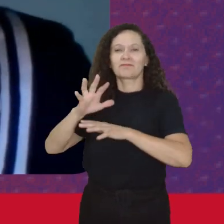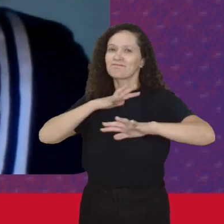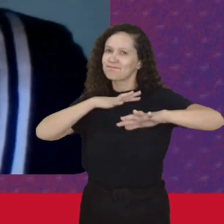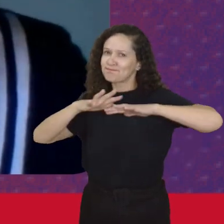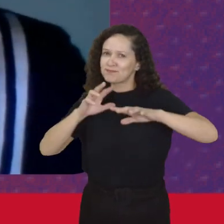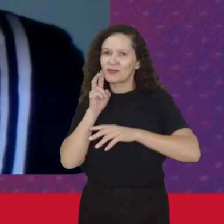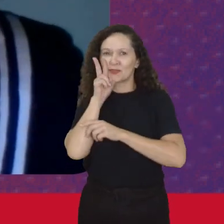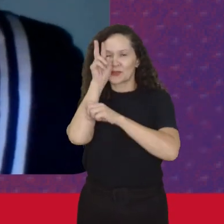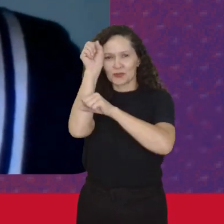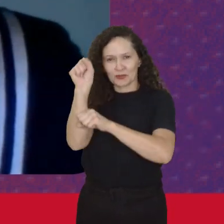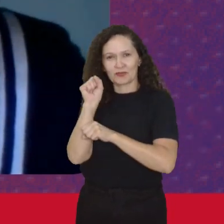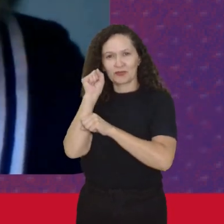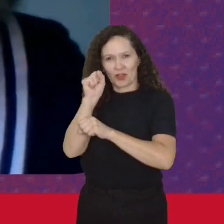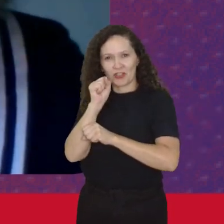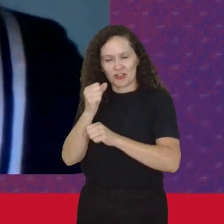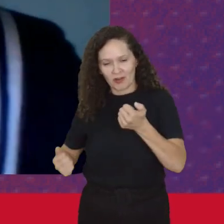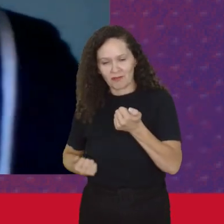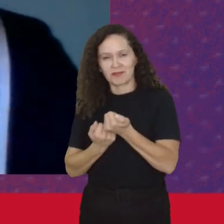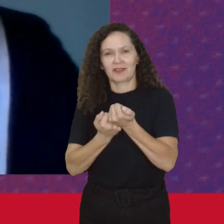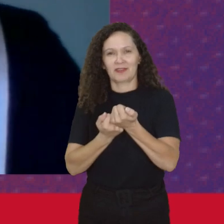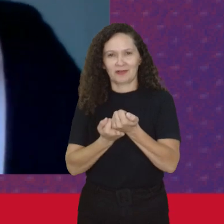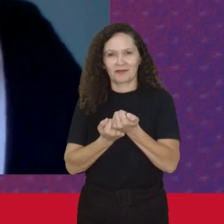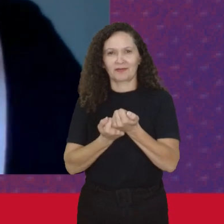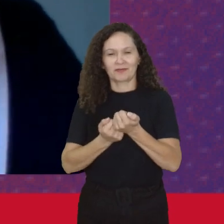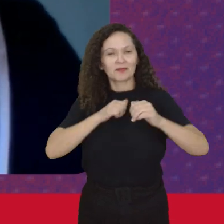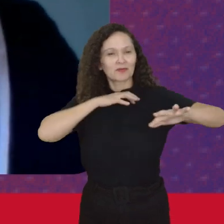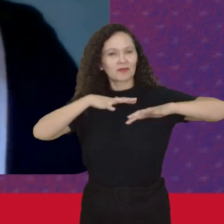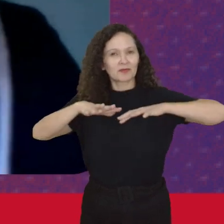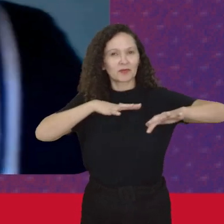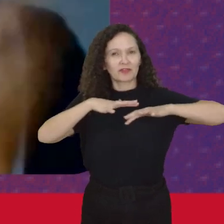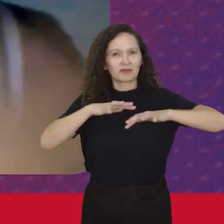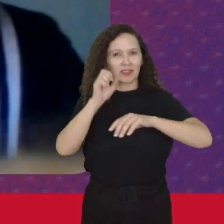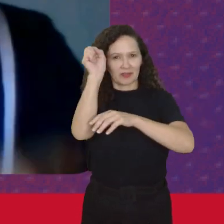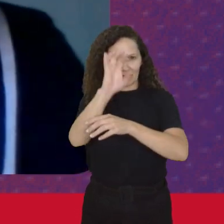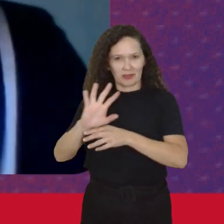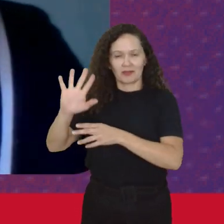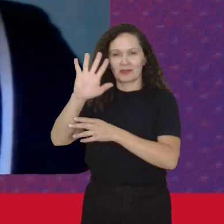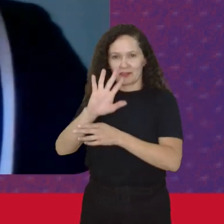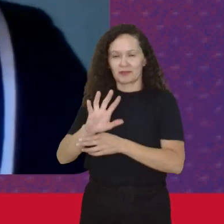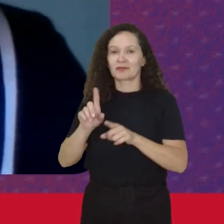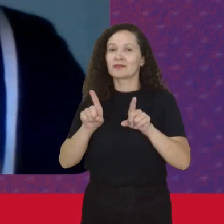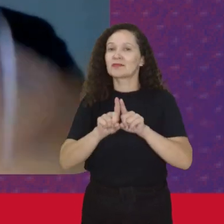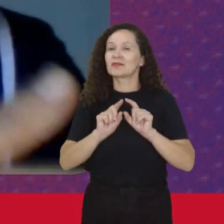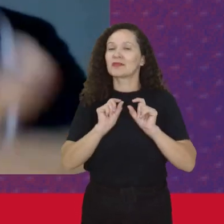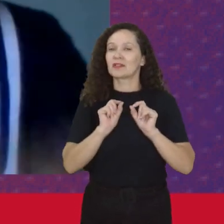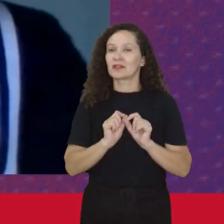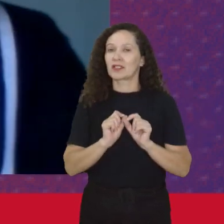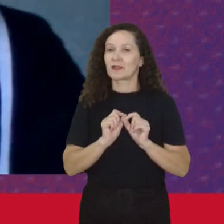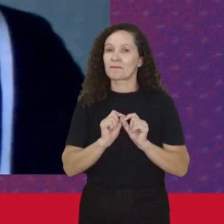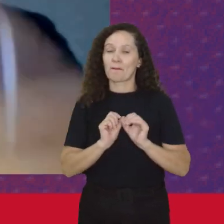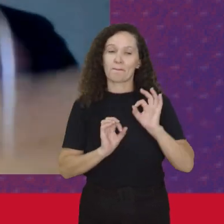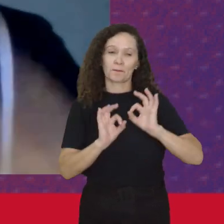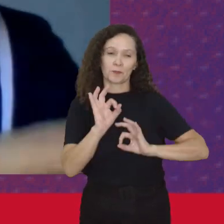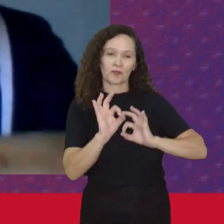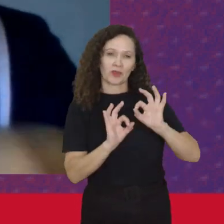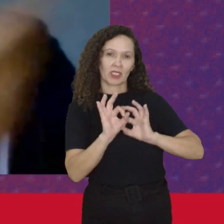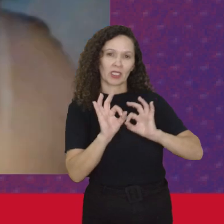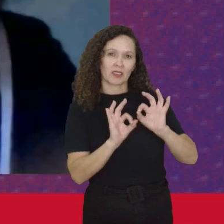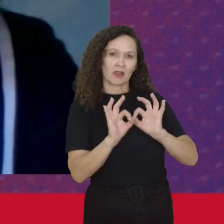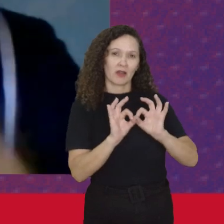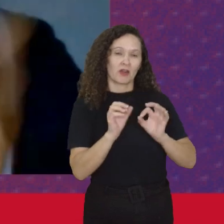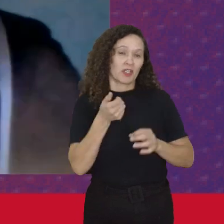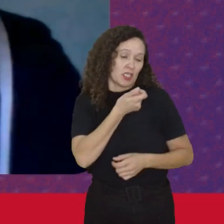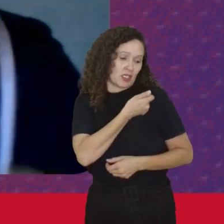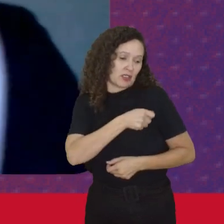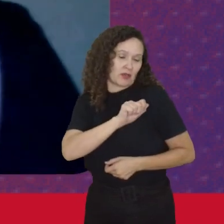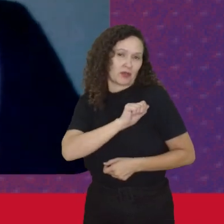Assim Um estágio Do movimento Na Europa E aí também Processos Como foi No Estado Espanhol